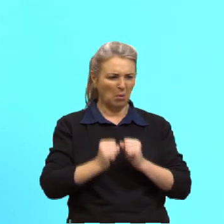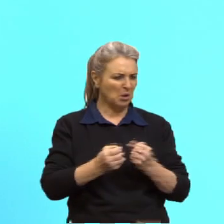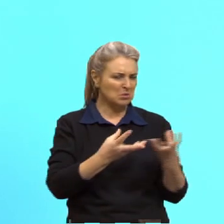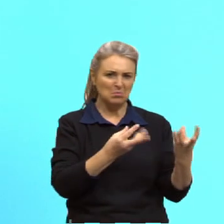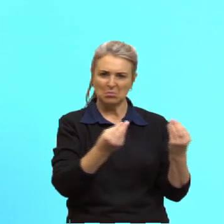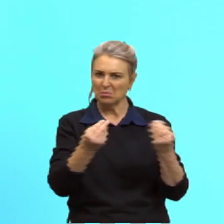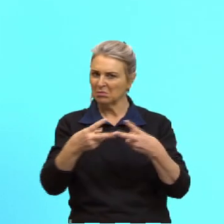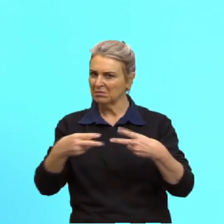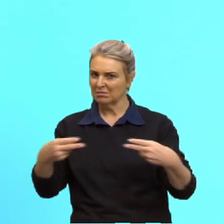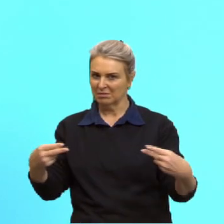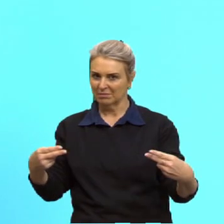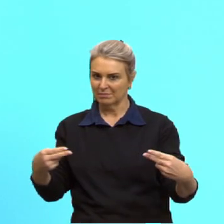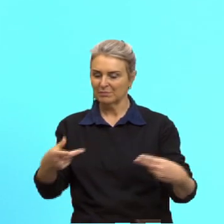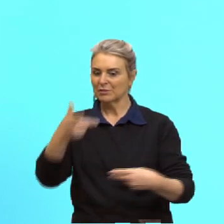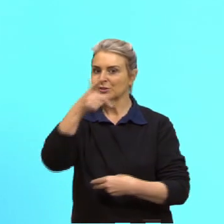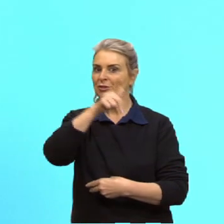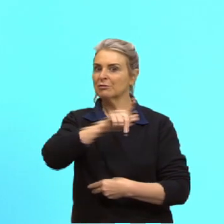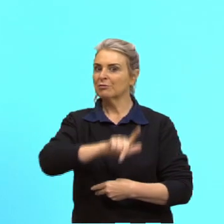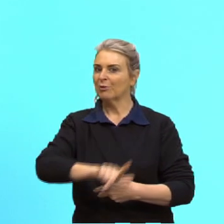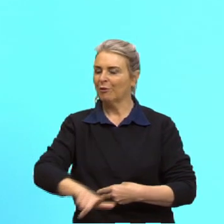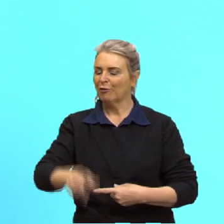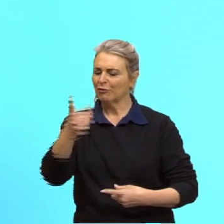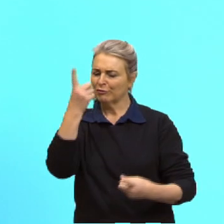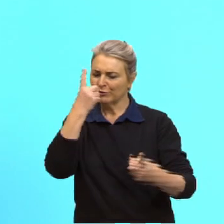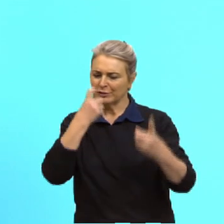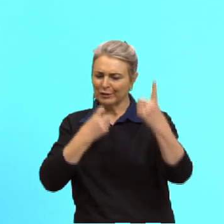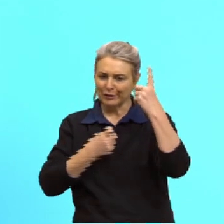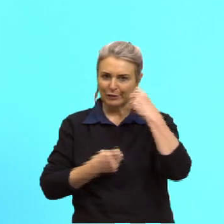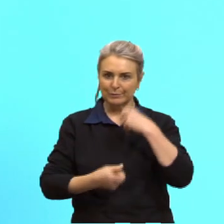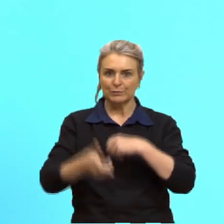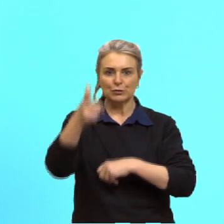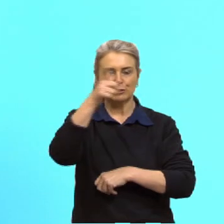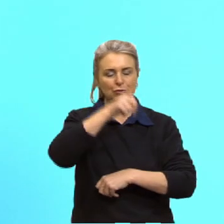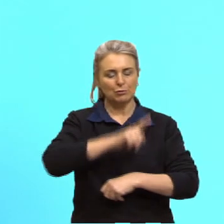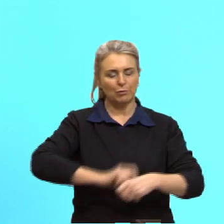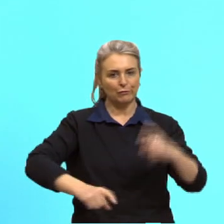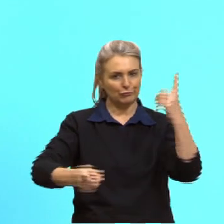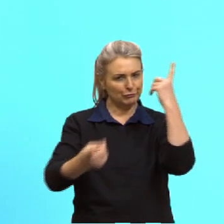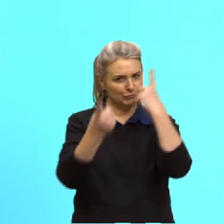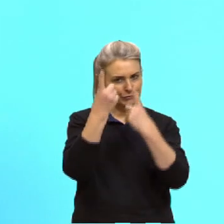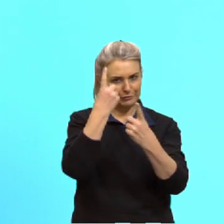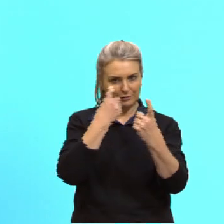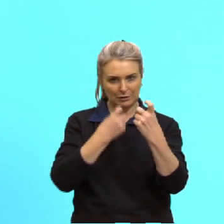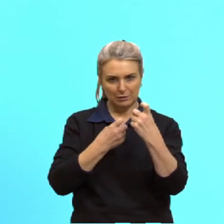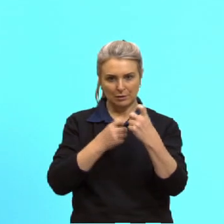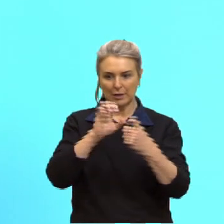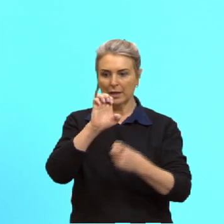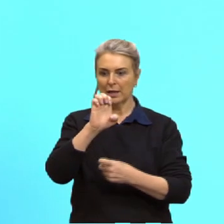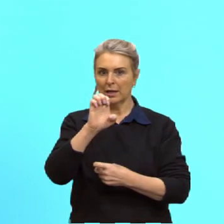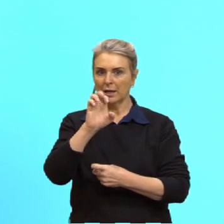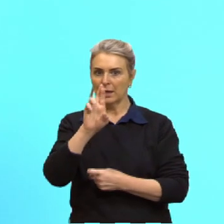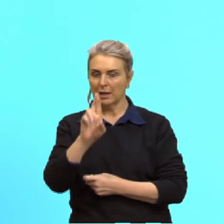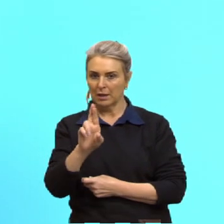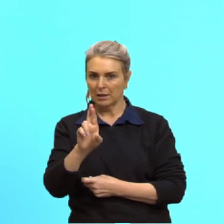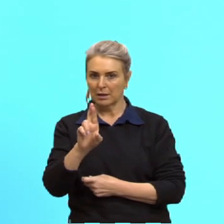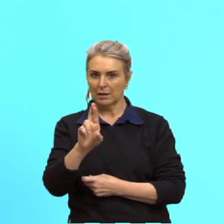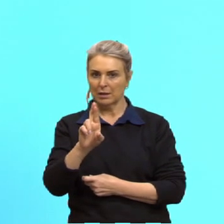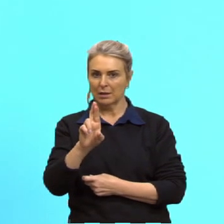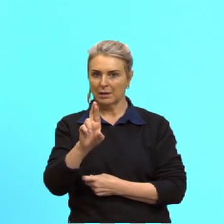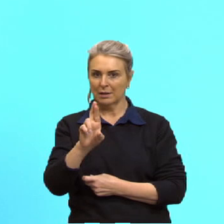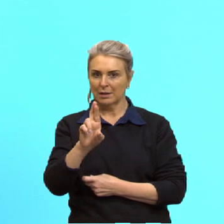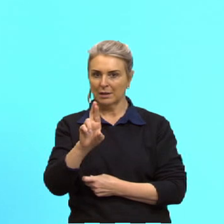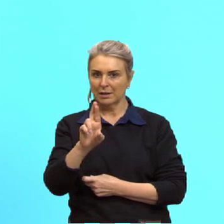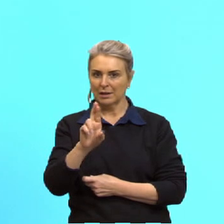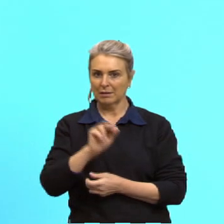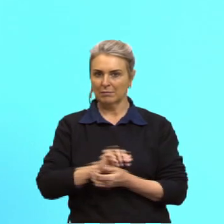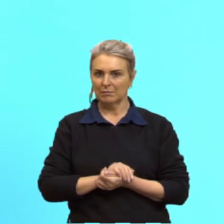Repito. Ser, ser, ser. Er, erre. O que